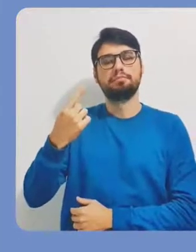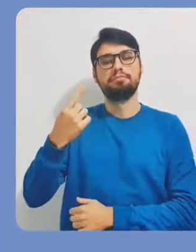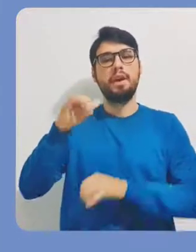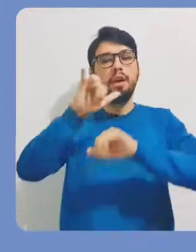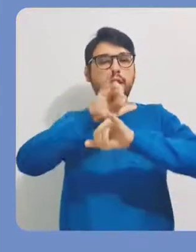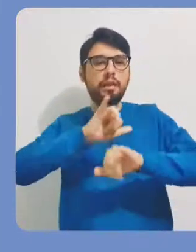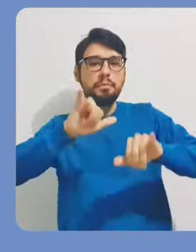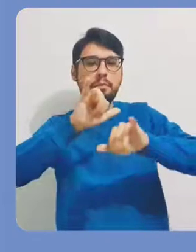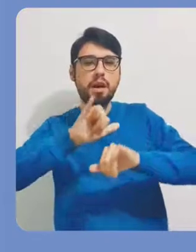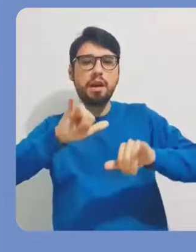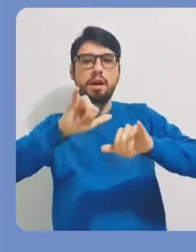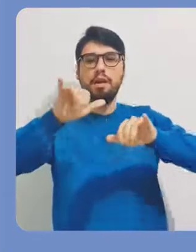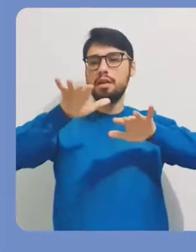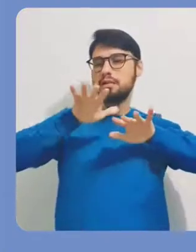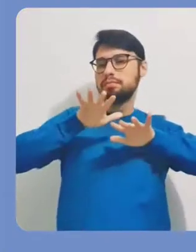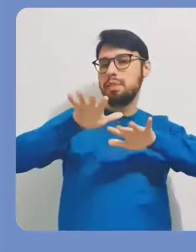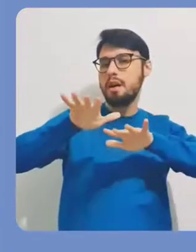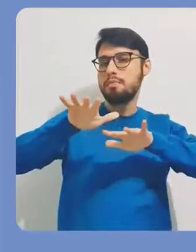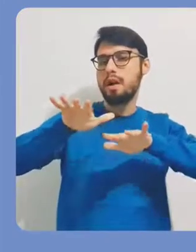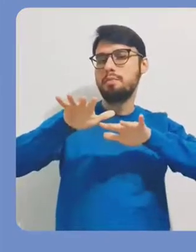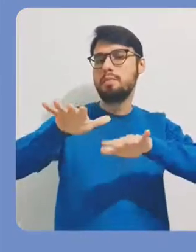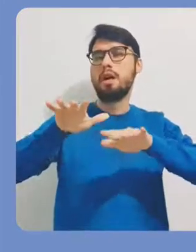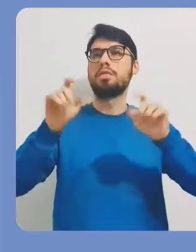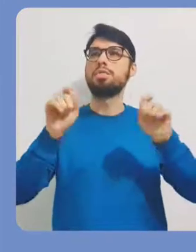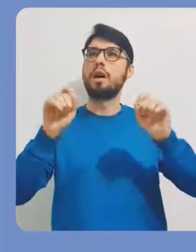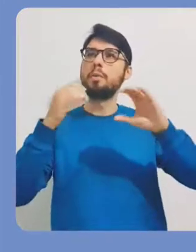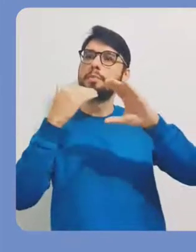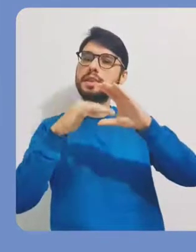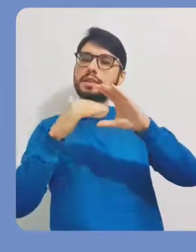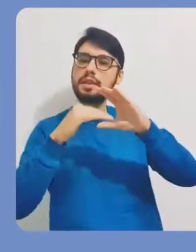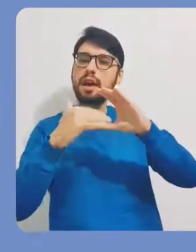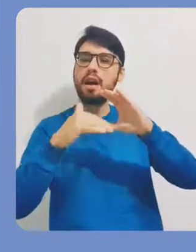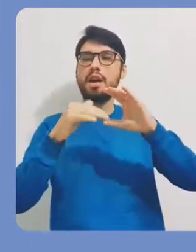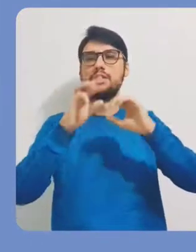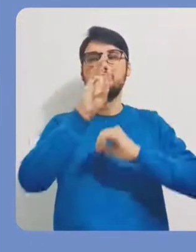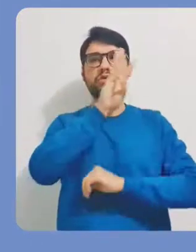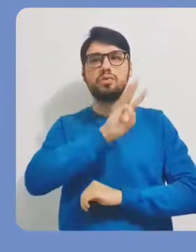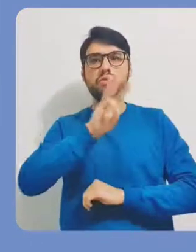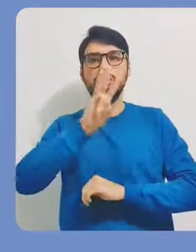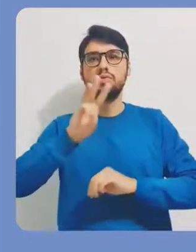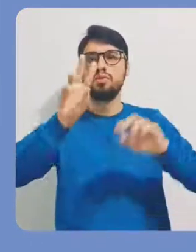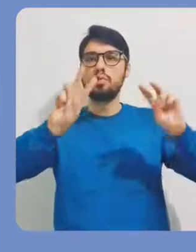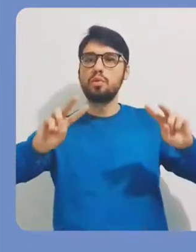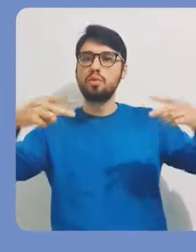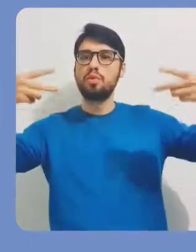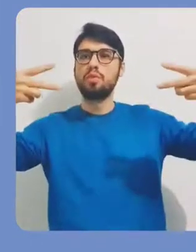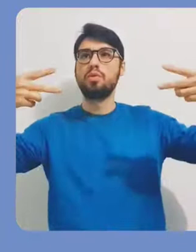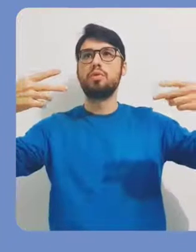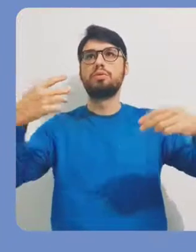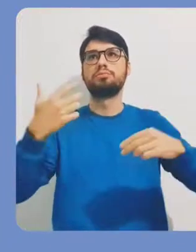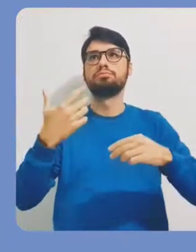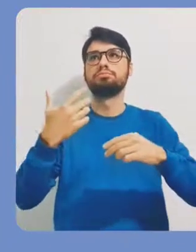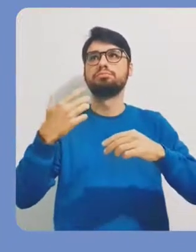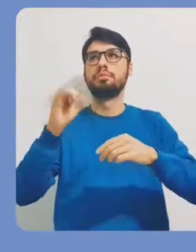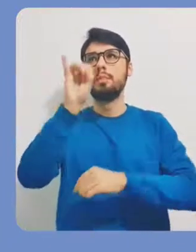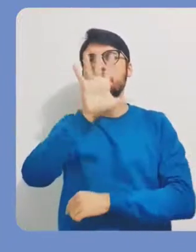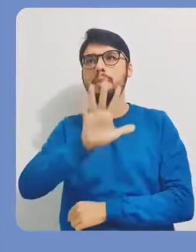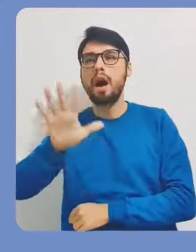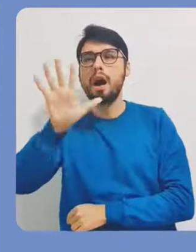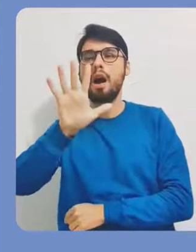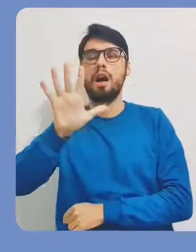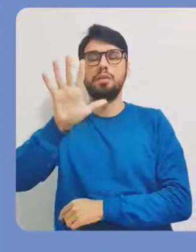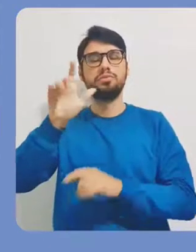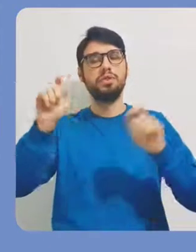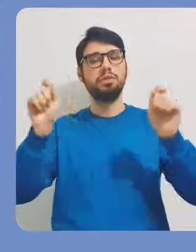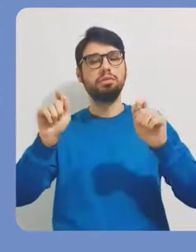clicando aqui, o que seria essa campanha? A campanha vai ser uma mensagem de ativismo, pode ser um endereço eletrônico,